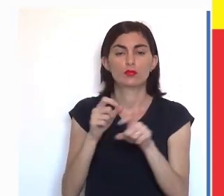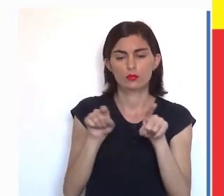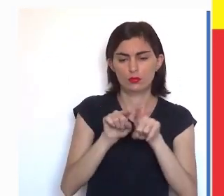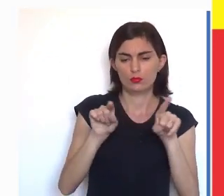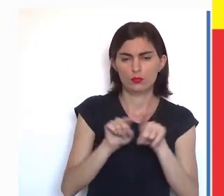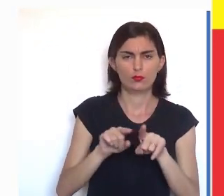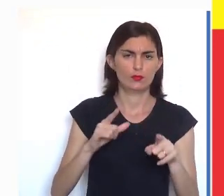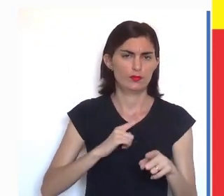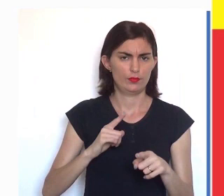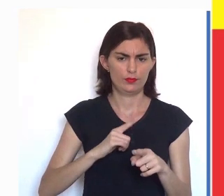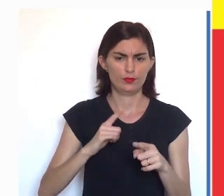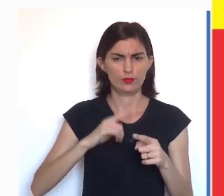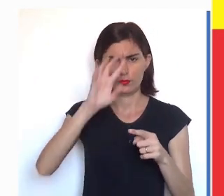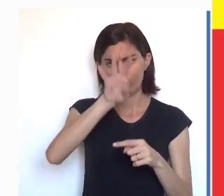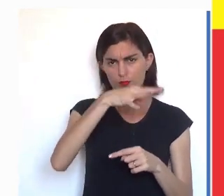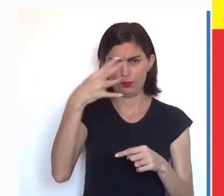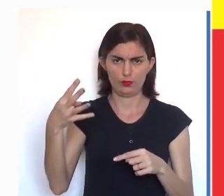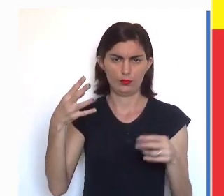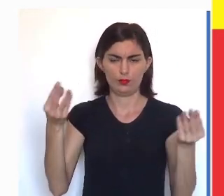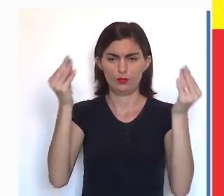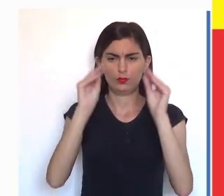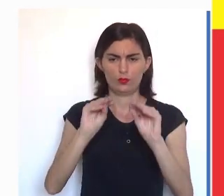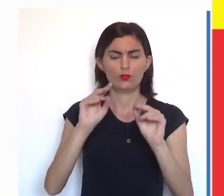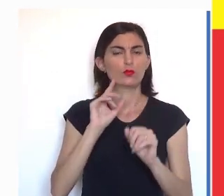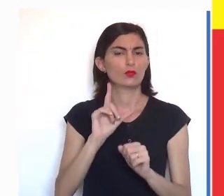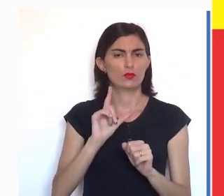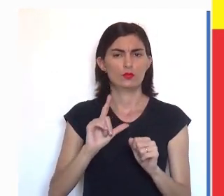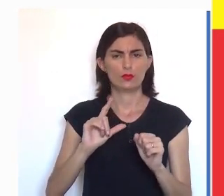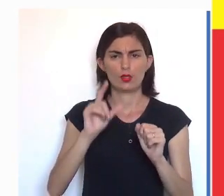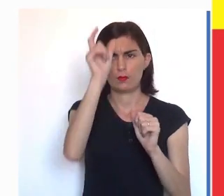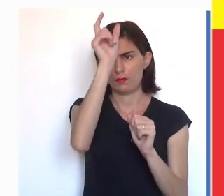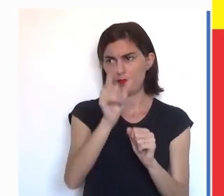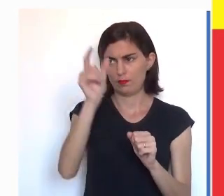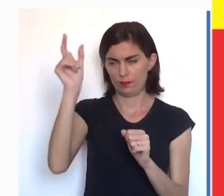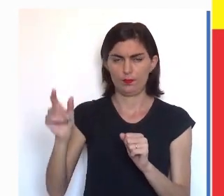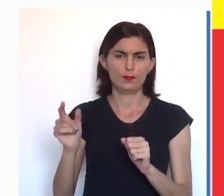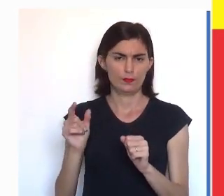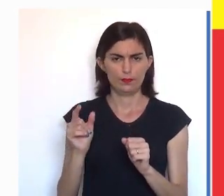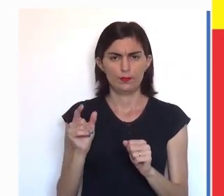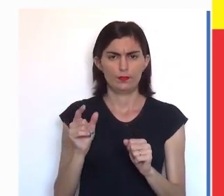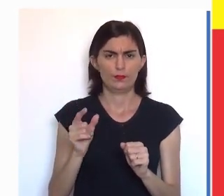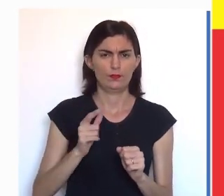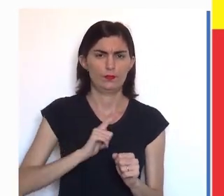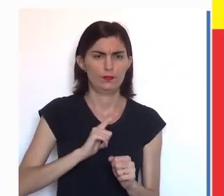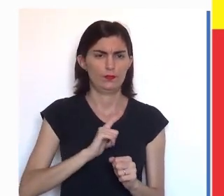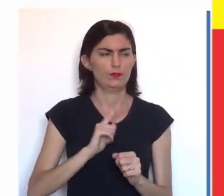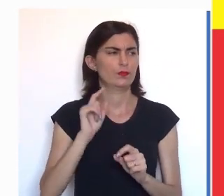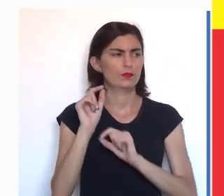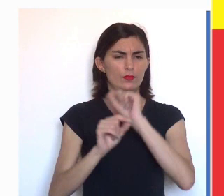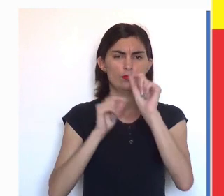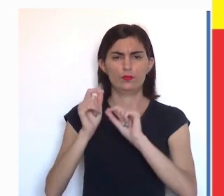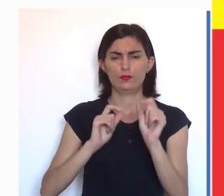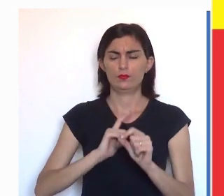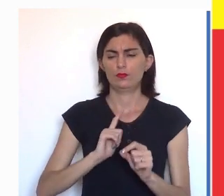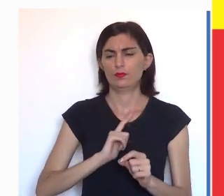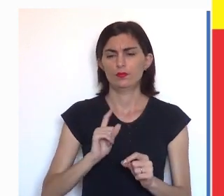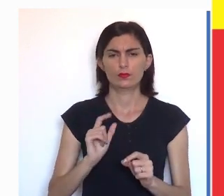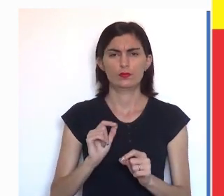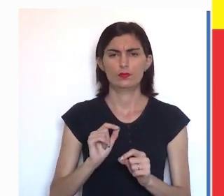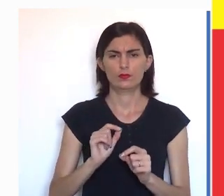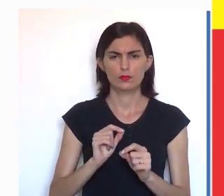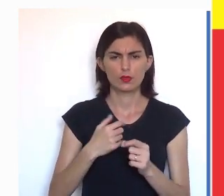Também nós iremos ter, nesse gráfico, de barra, que tem